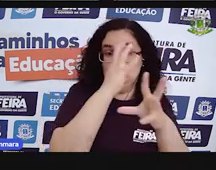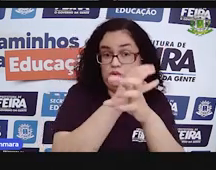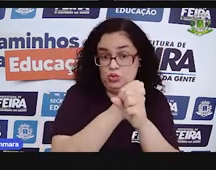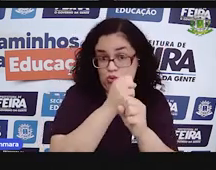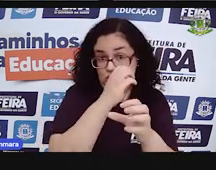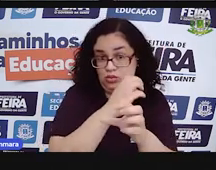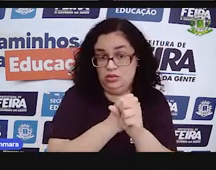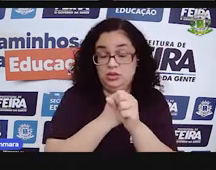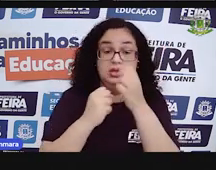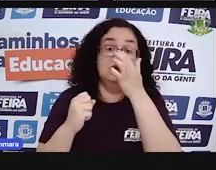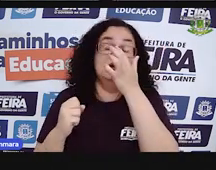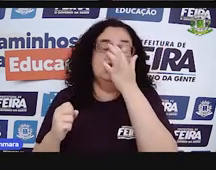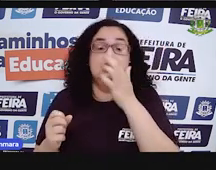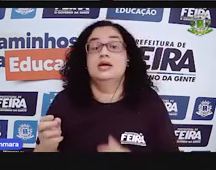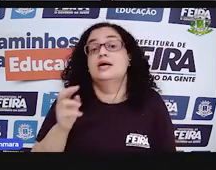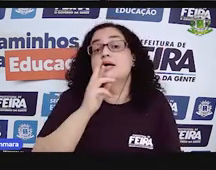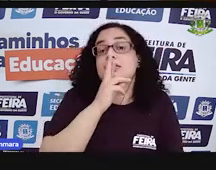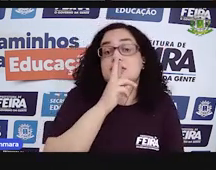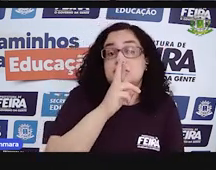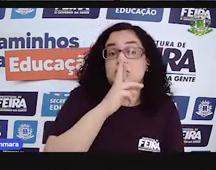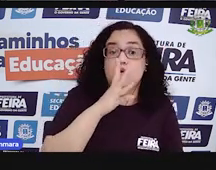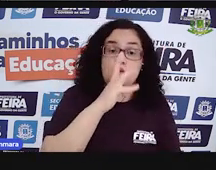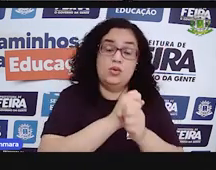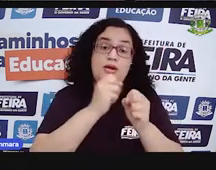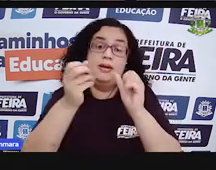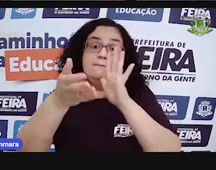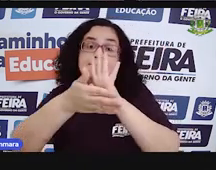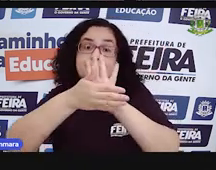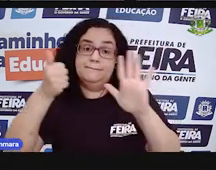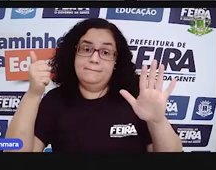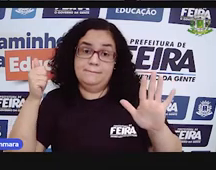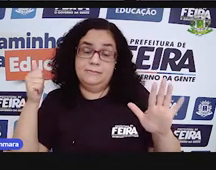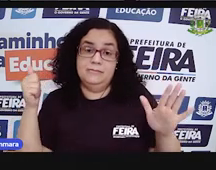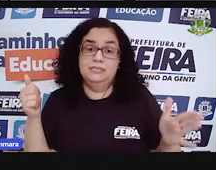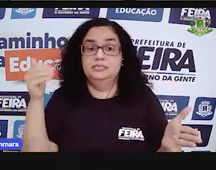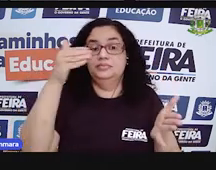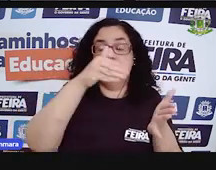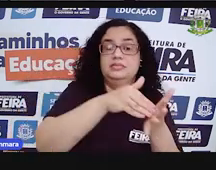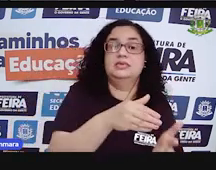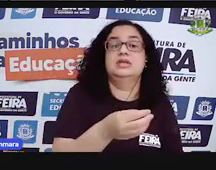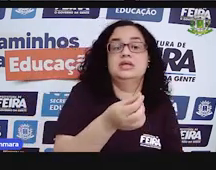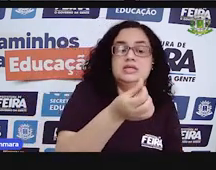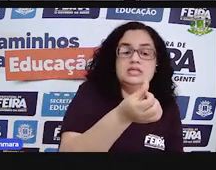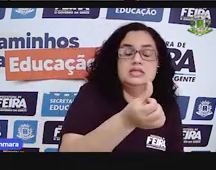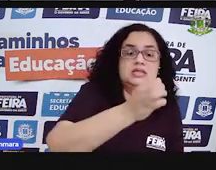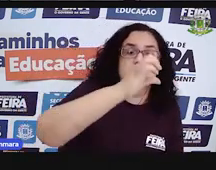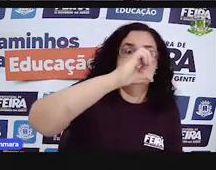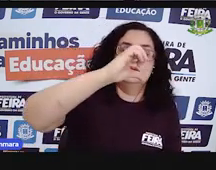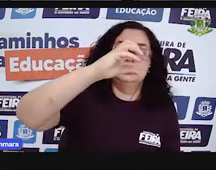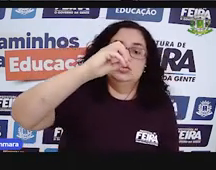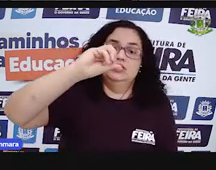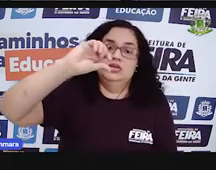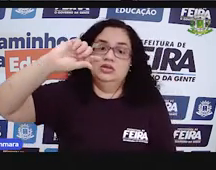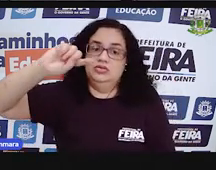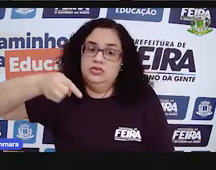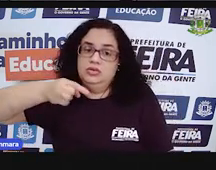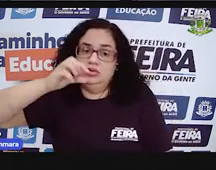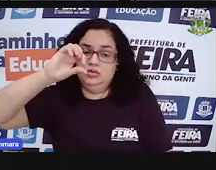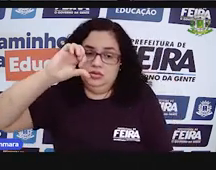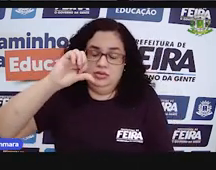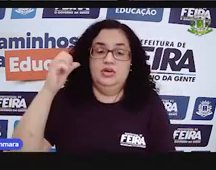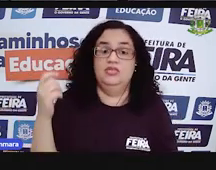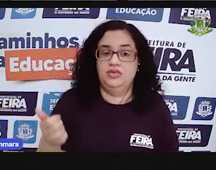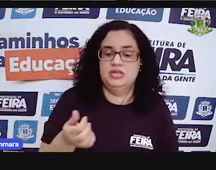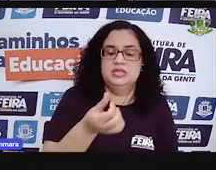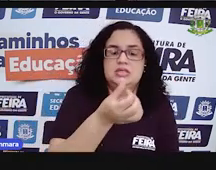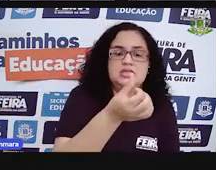e o resultado dessa soma tira do total de 690,9. Faz 690